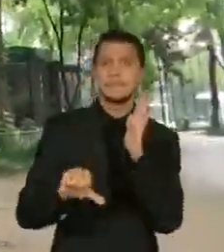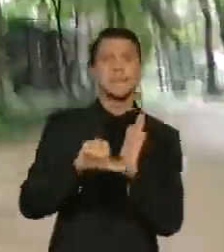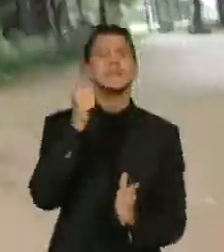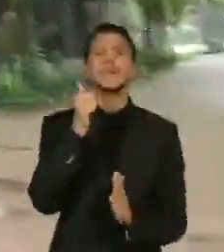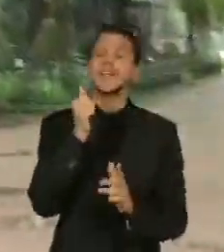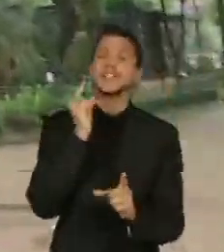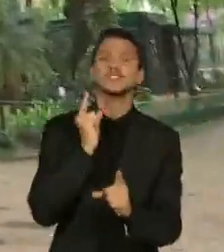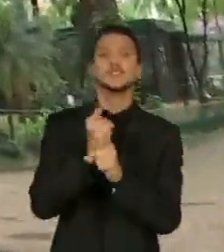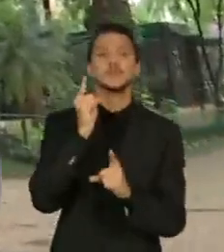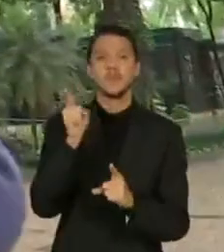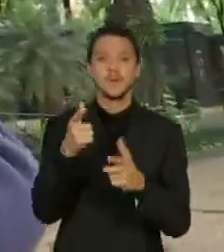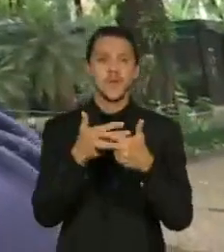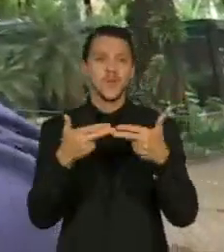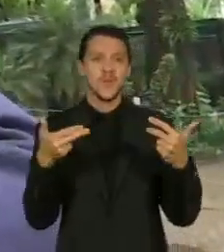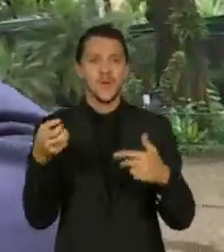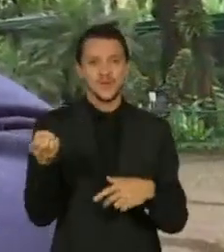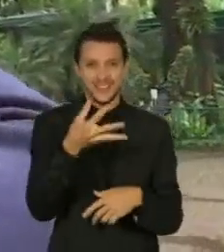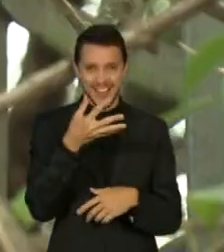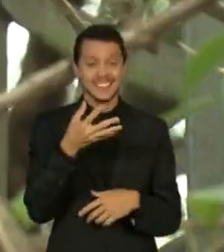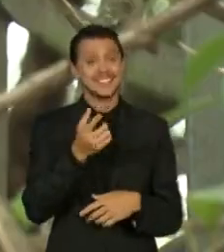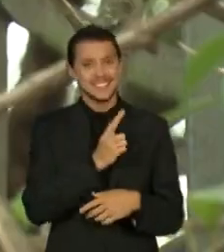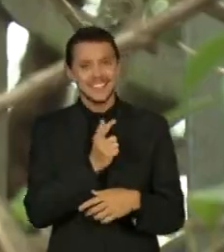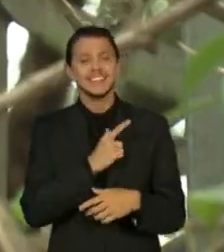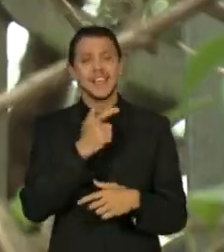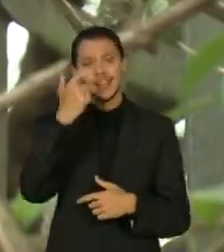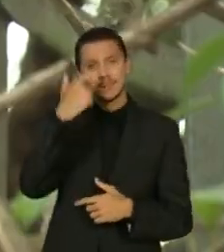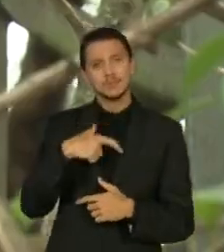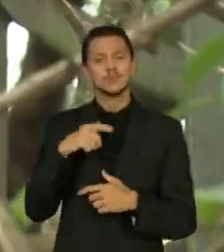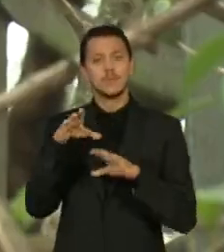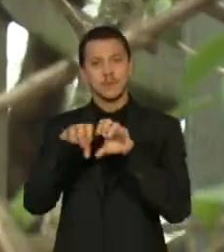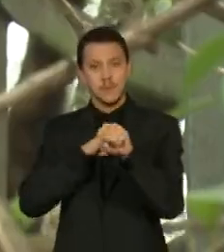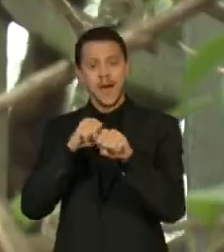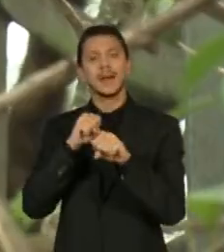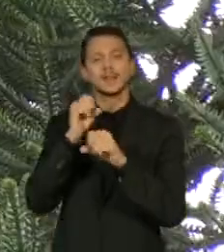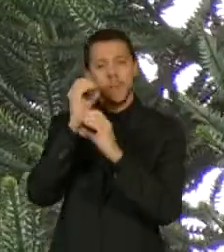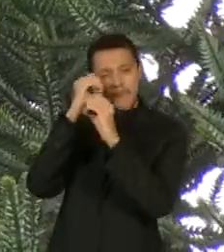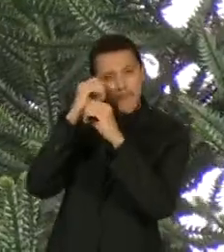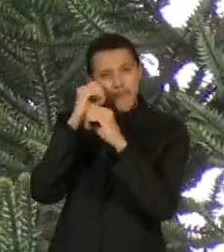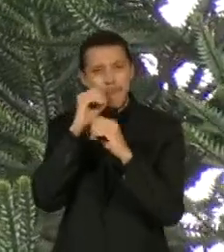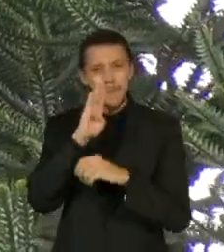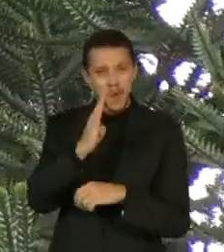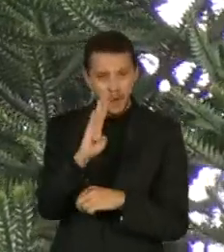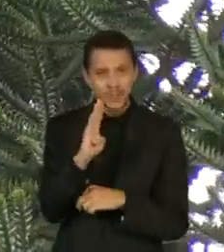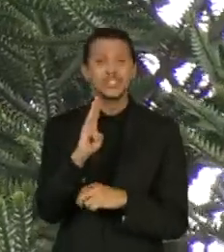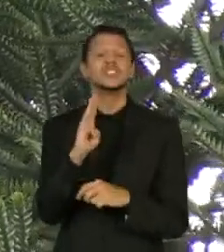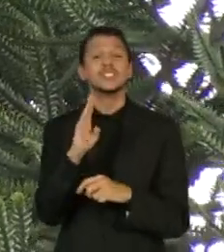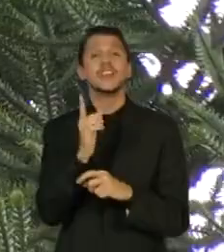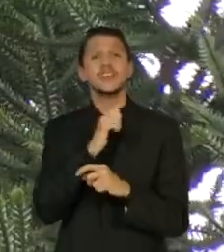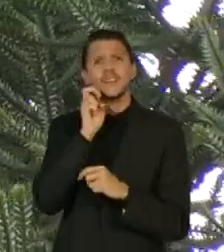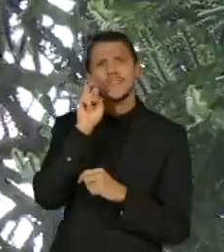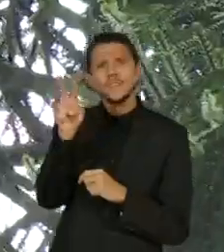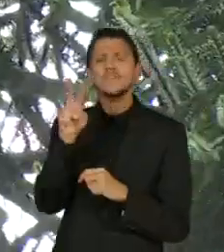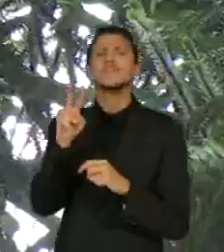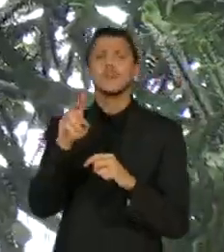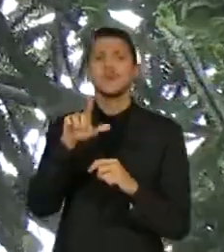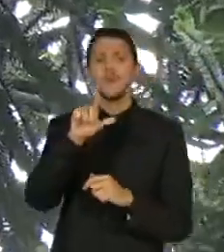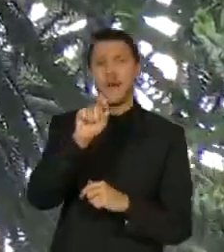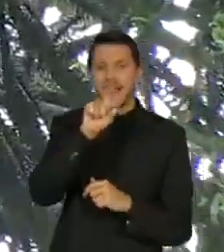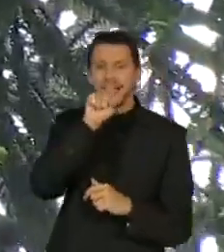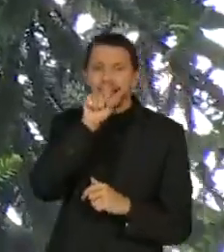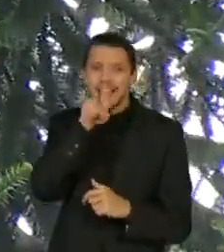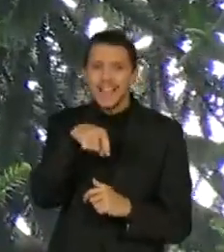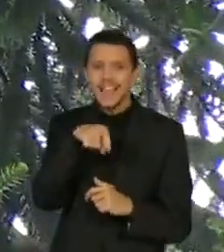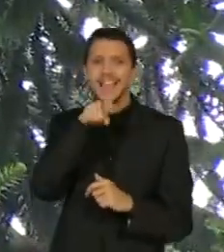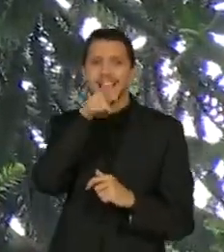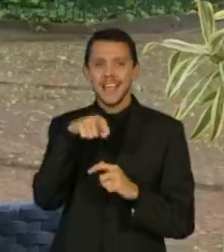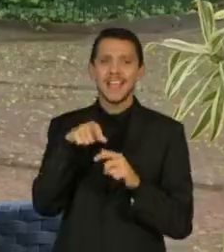Bióloga e observadora de pássaros, ela notou um casal de gaviões indo e vindo, formando um ninho no alto